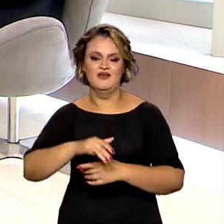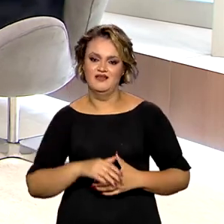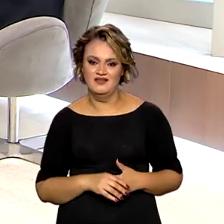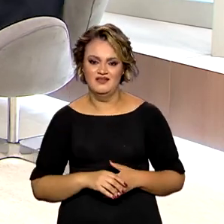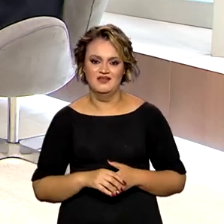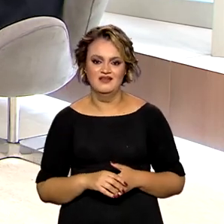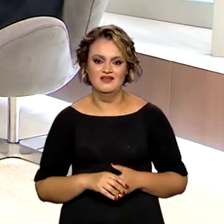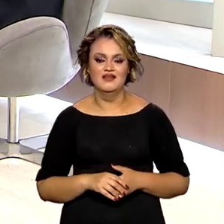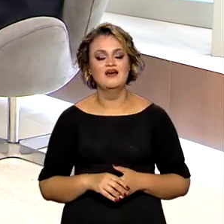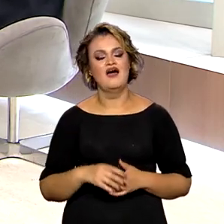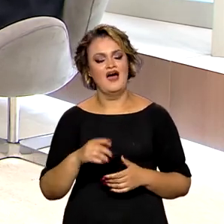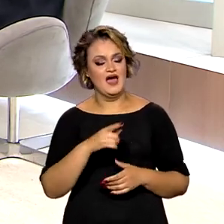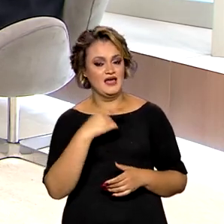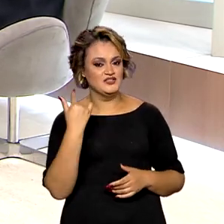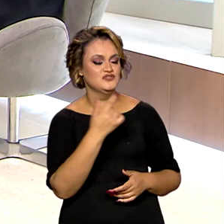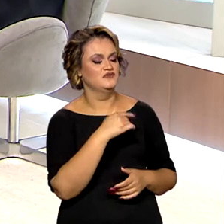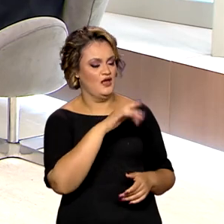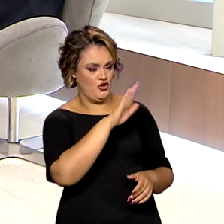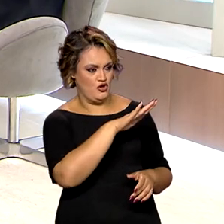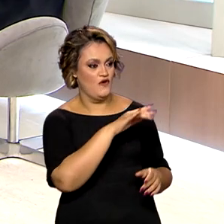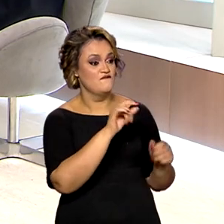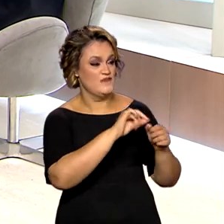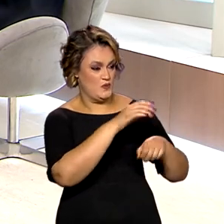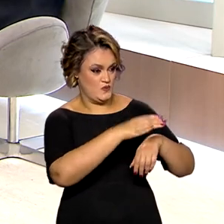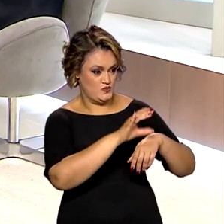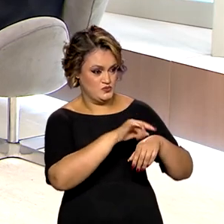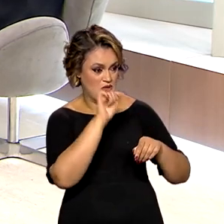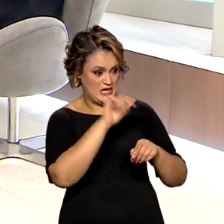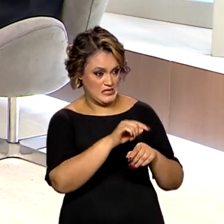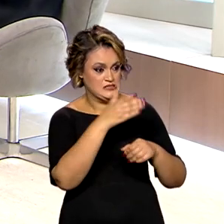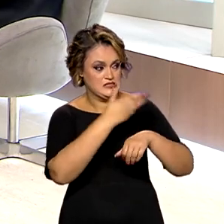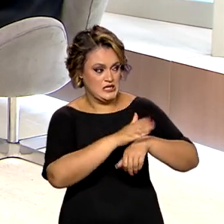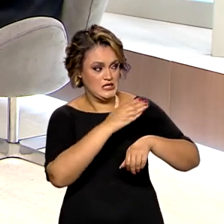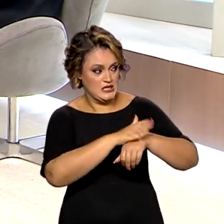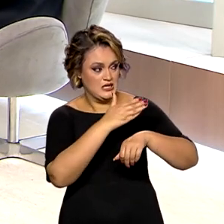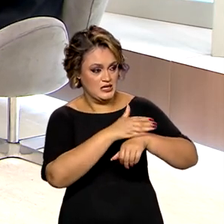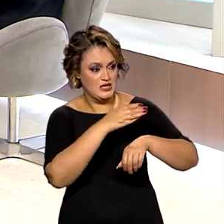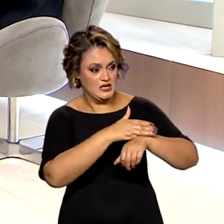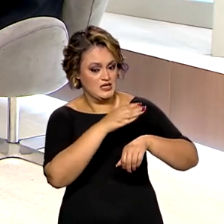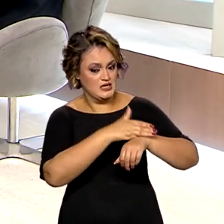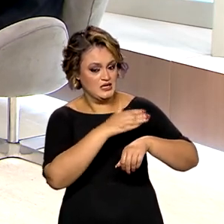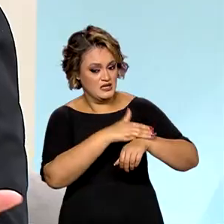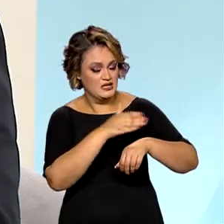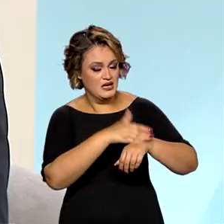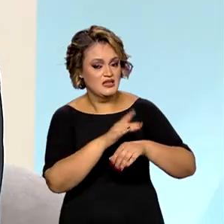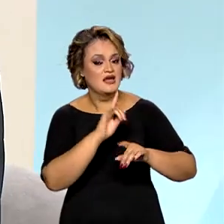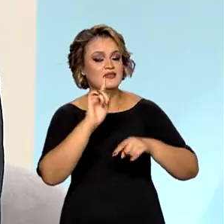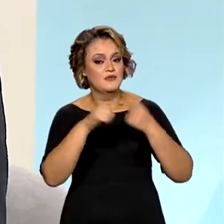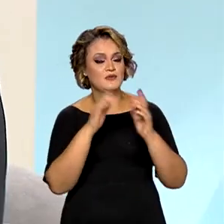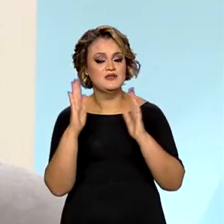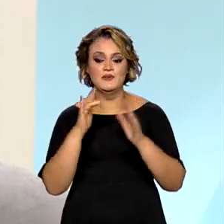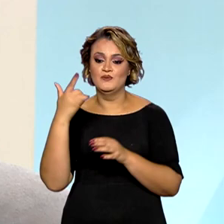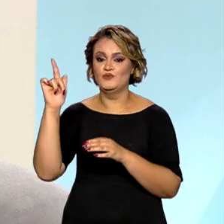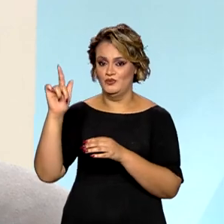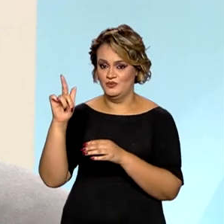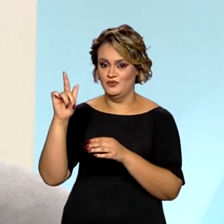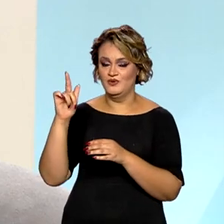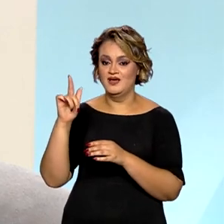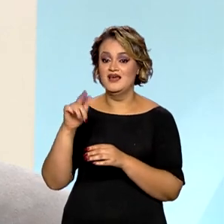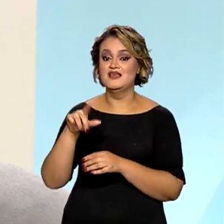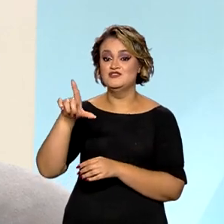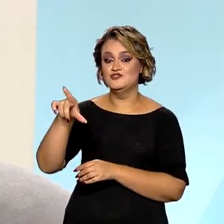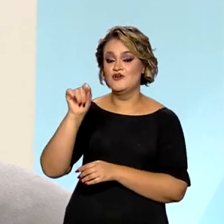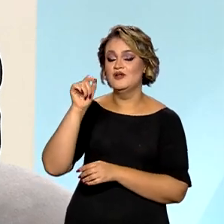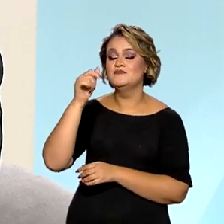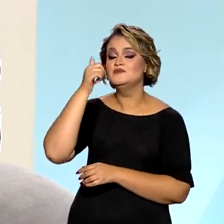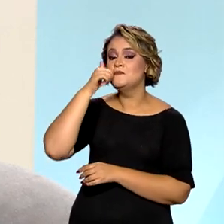Aí nós vemos como o governo apresenta, faça esse curso, se capacite conosco e logo vem a terceira parte, buscamos mães